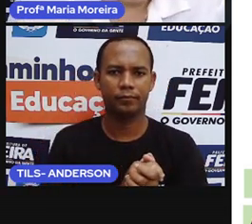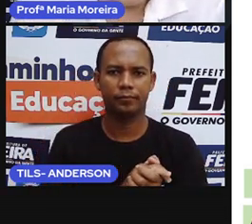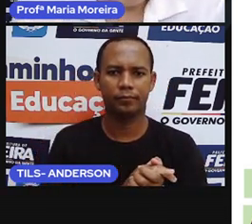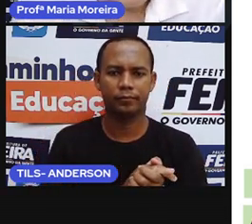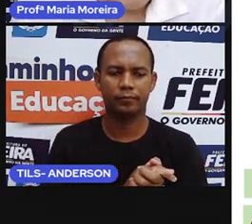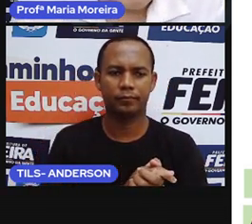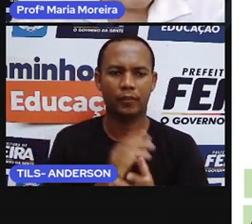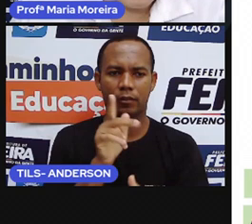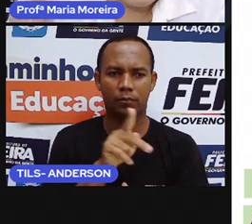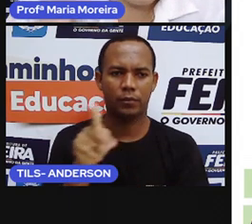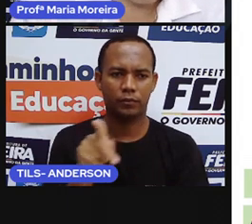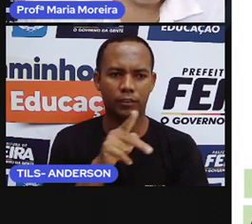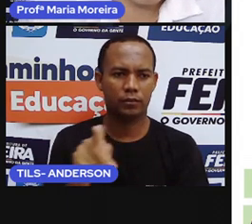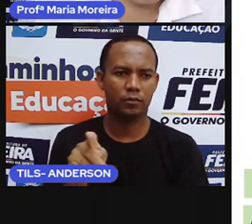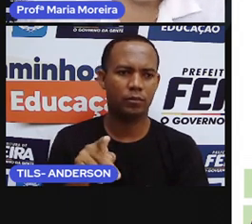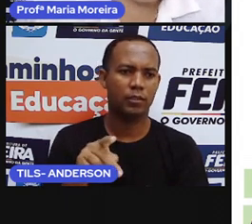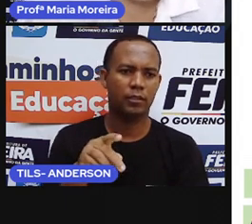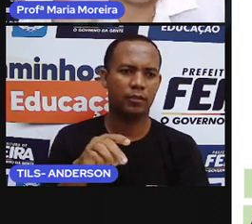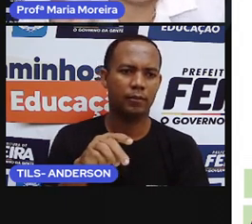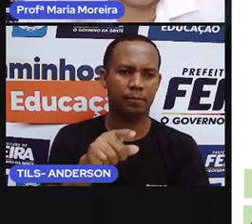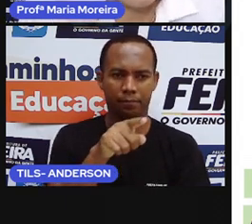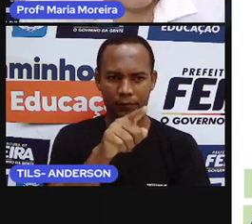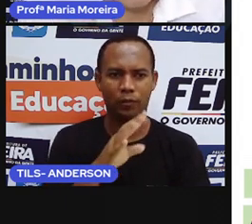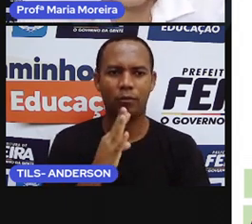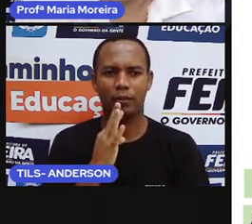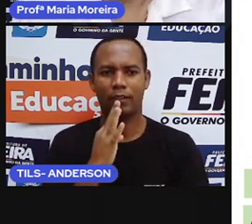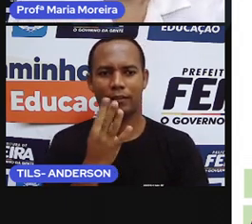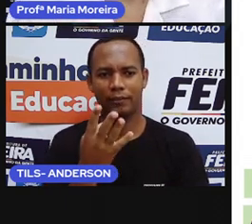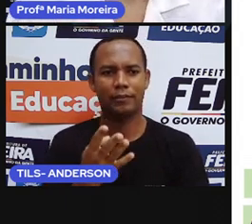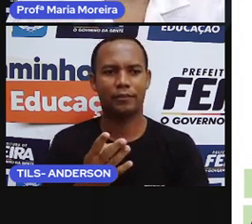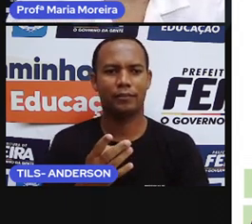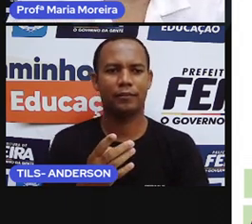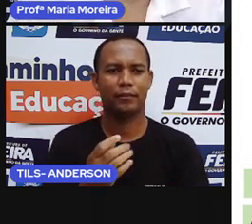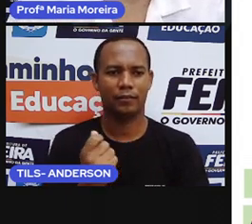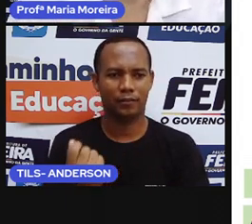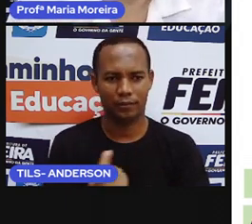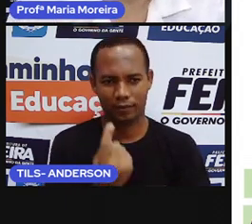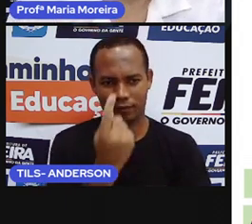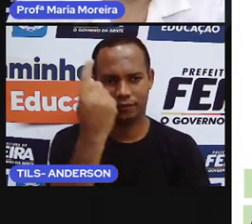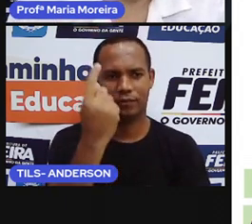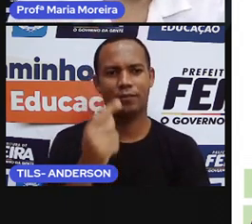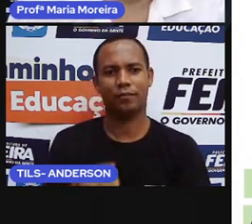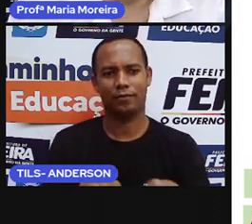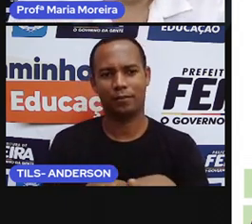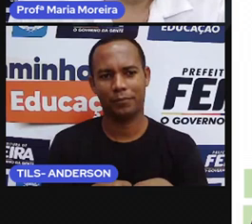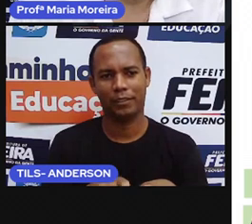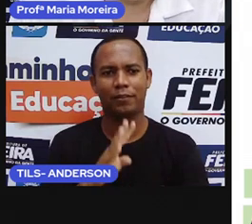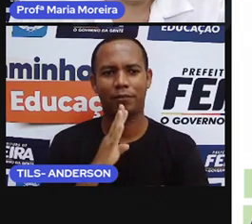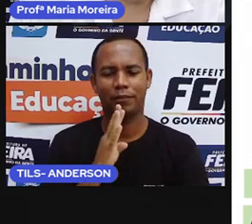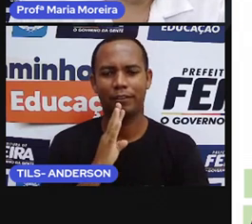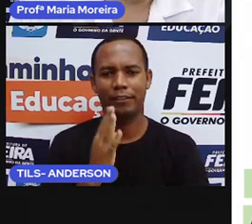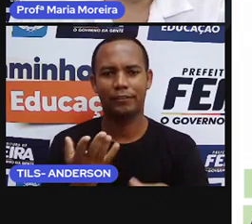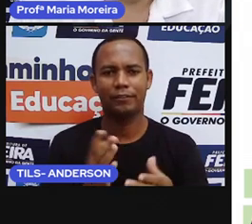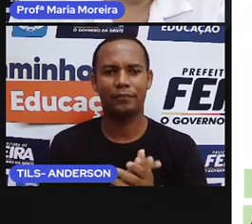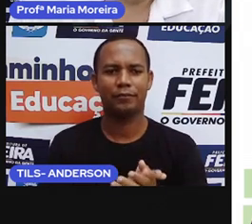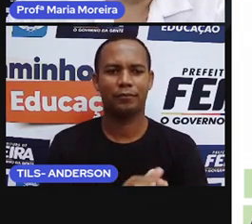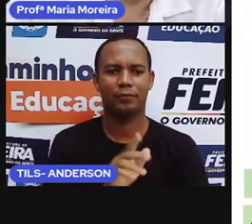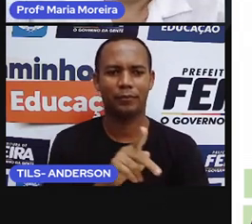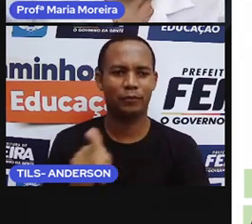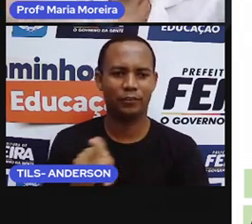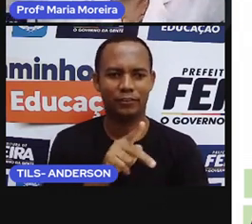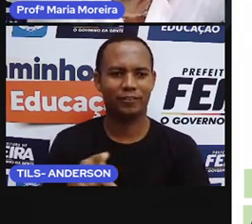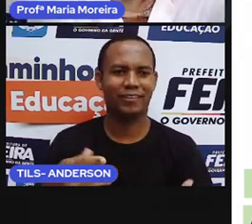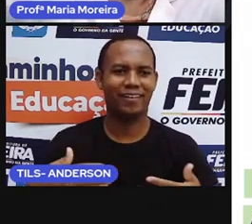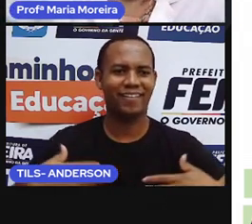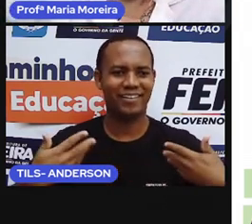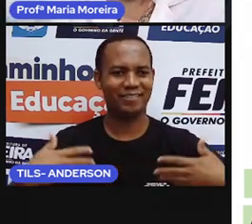Para o Marinho, você já me conhece. Anderson está aqui embaixo. Fala do terceiro ano. Né? Todo mundo feliz e animada. Para o Marinho está super animada. Hoje eu acordei,